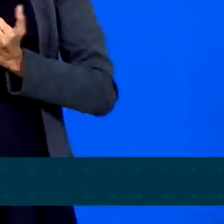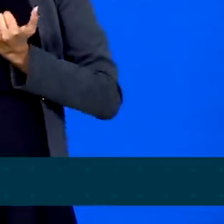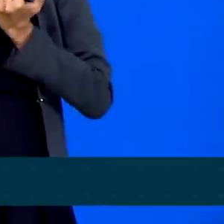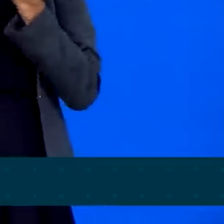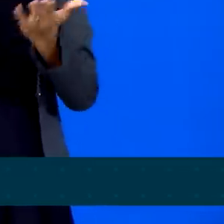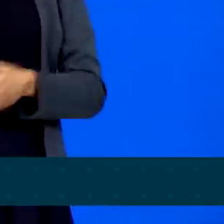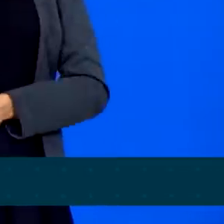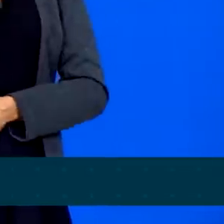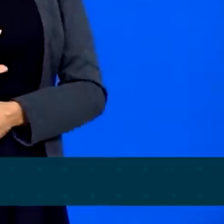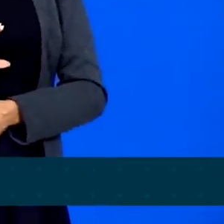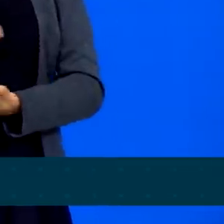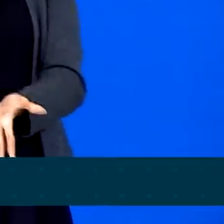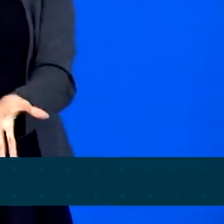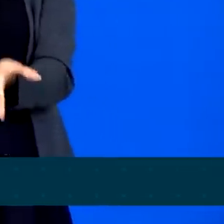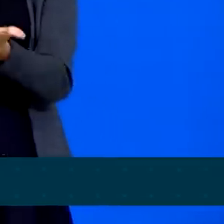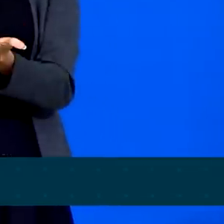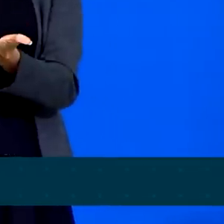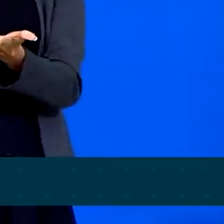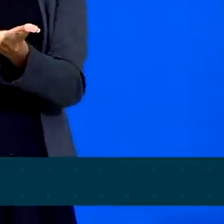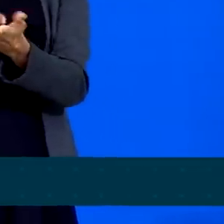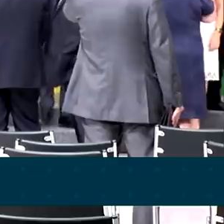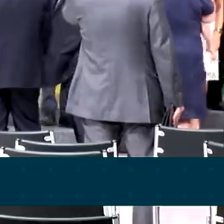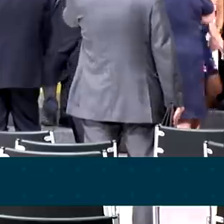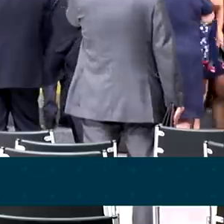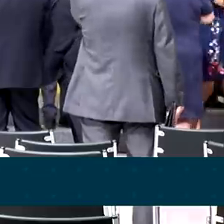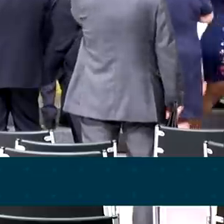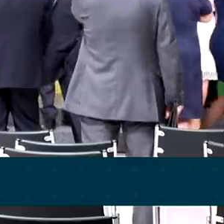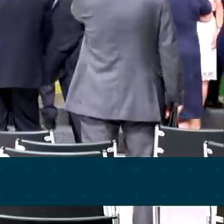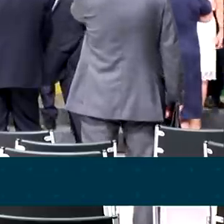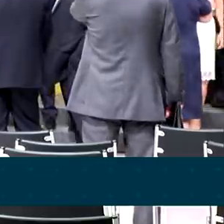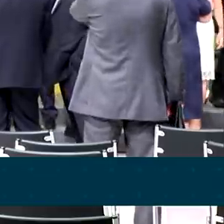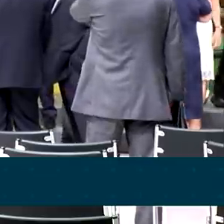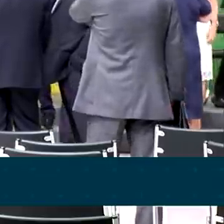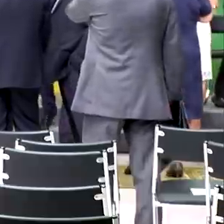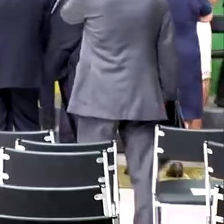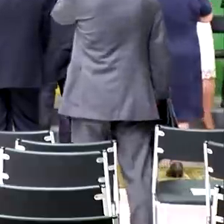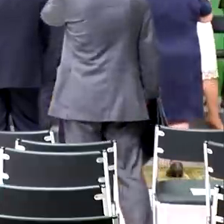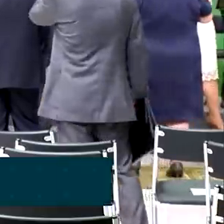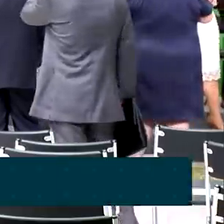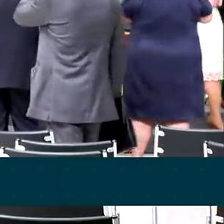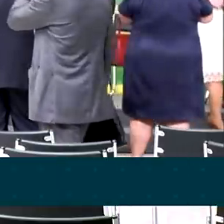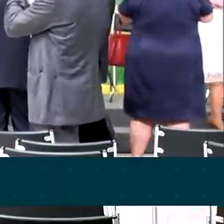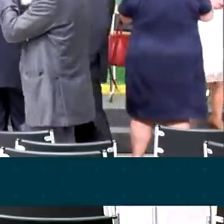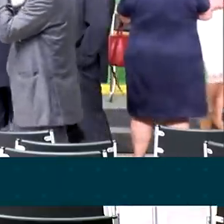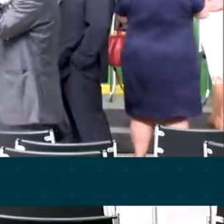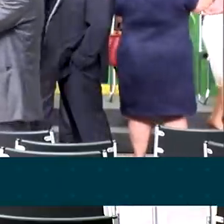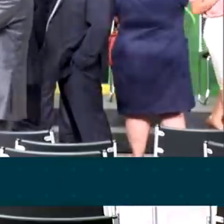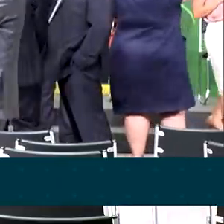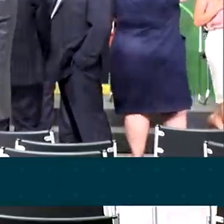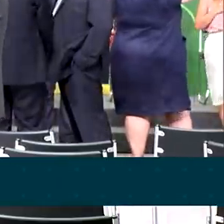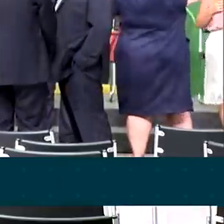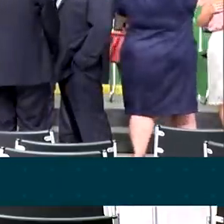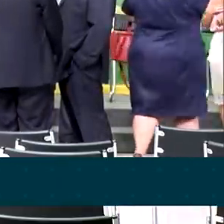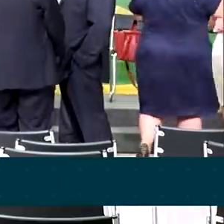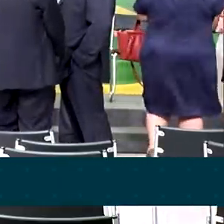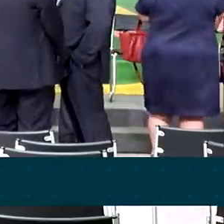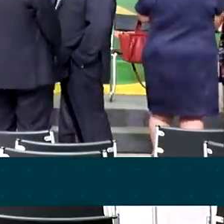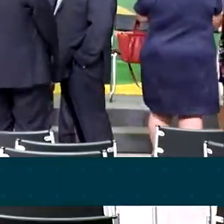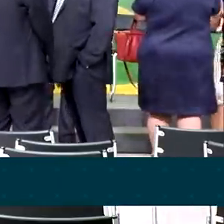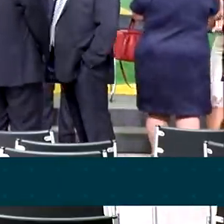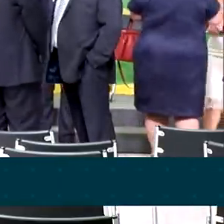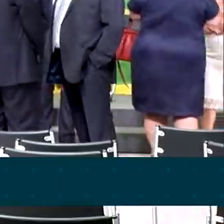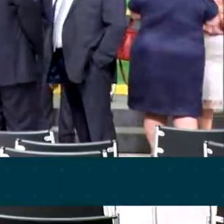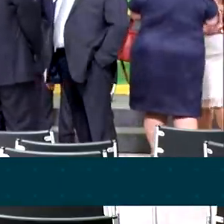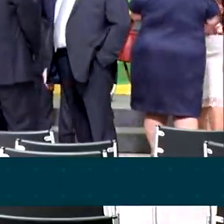para imperar diante da nossa sociedade. Para esta revisão foram feitas 10 consultas públicas que geraram